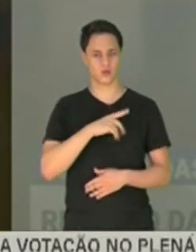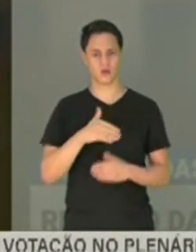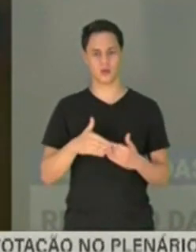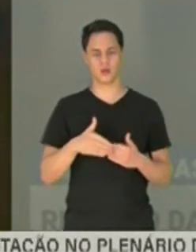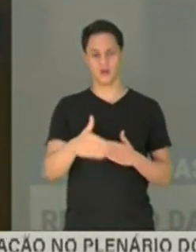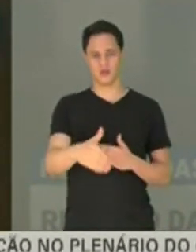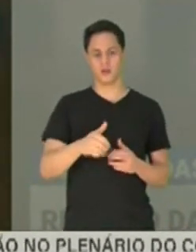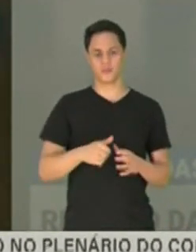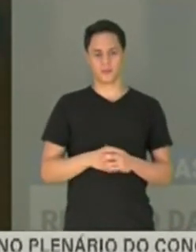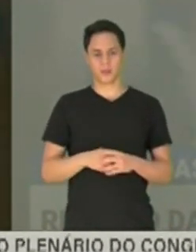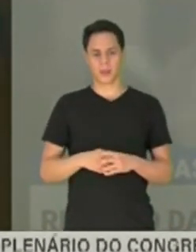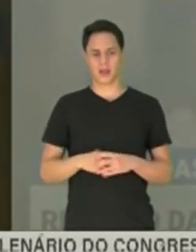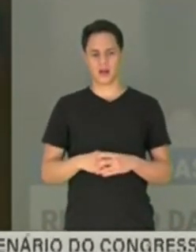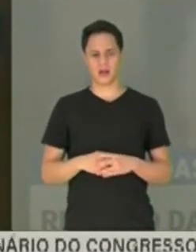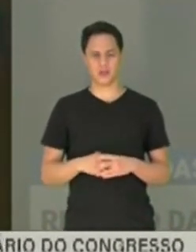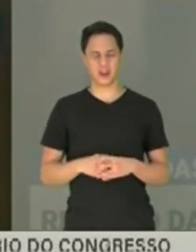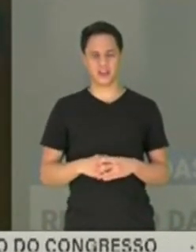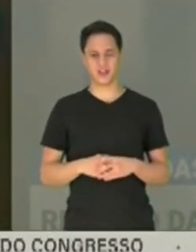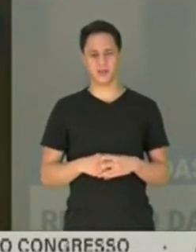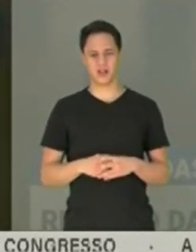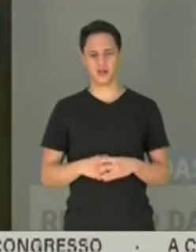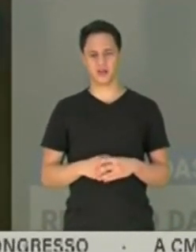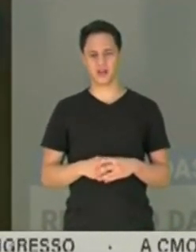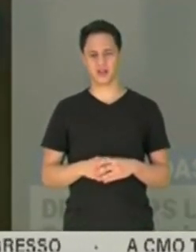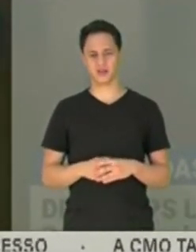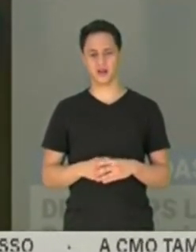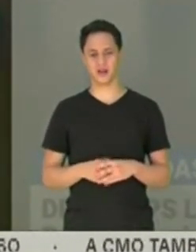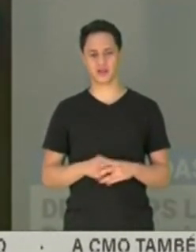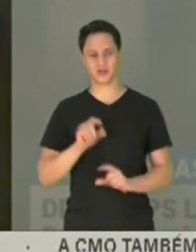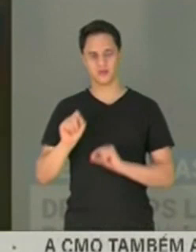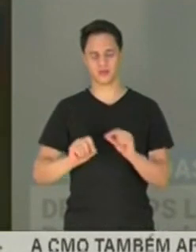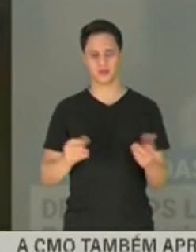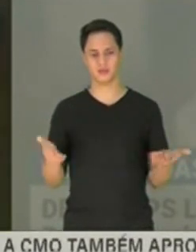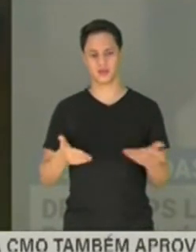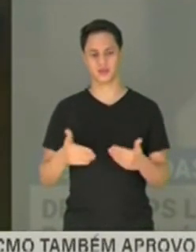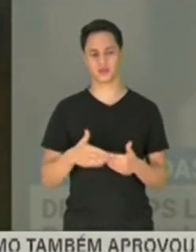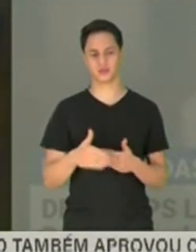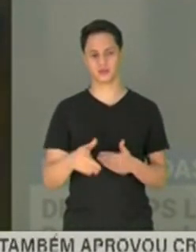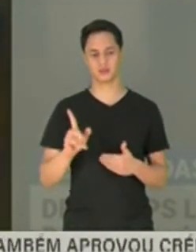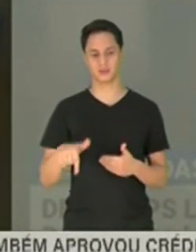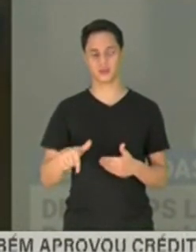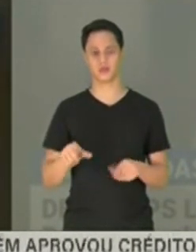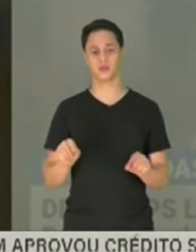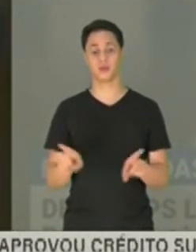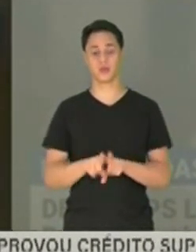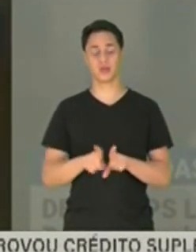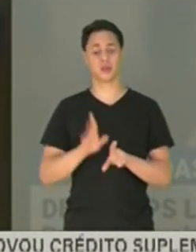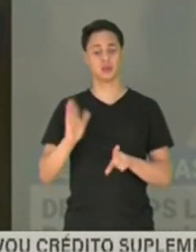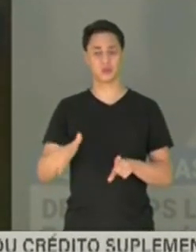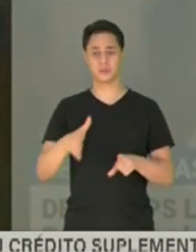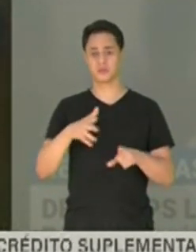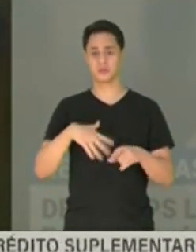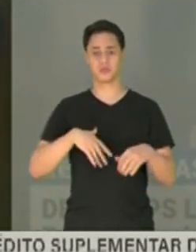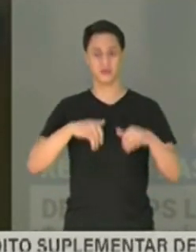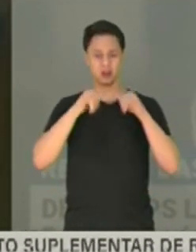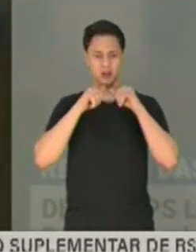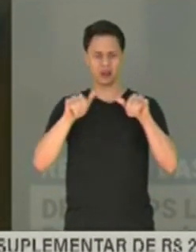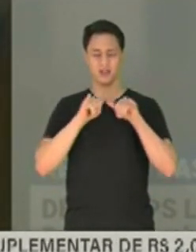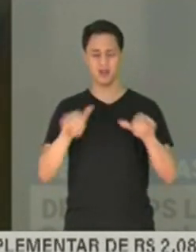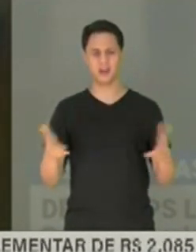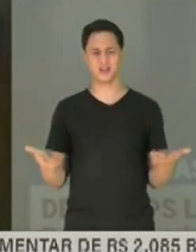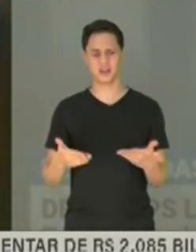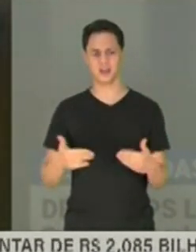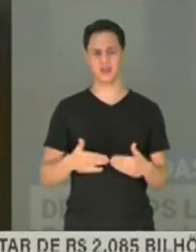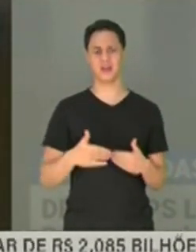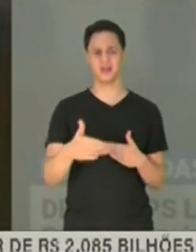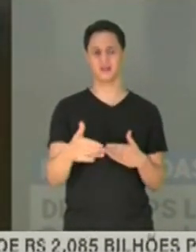Quando eu digo que foi roubado e teve gente que roubou, é porque dentro do processo já tem confissão, já tem delação, já tem dinheiro em